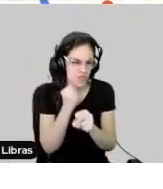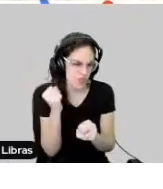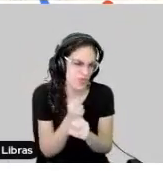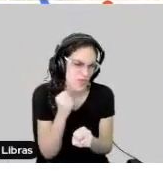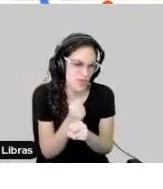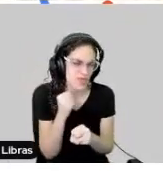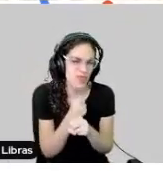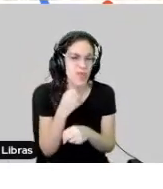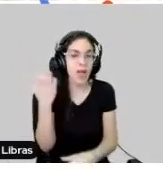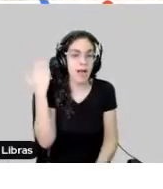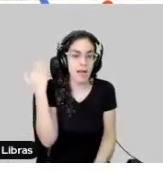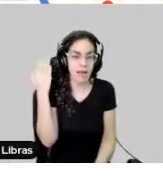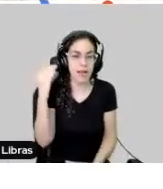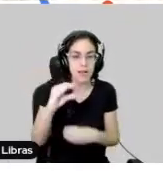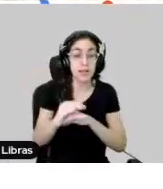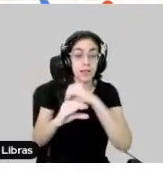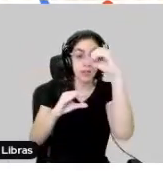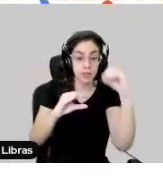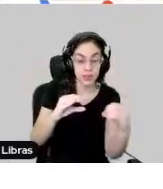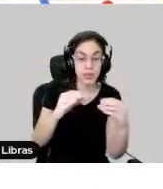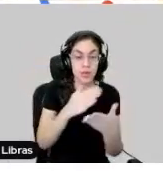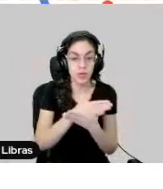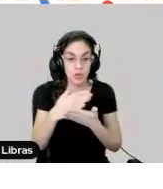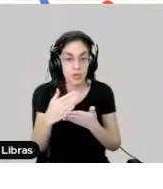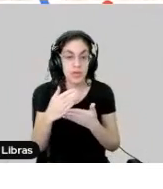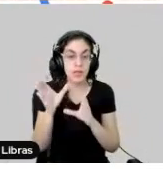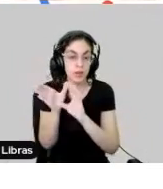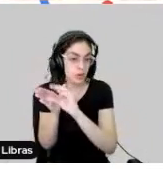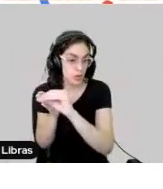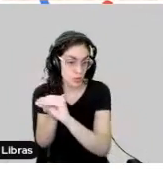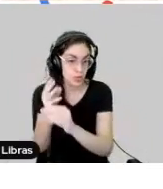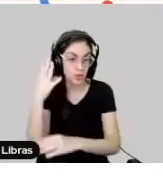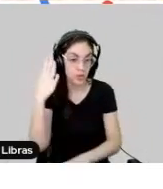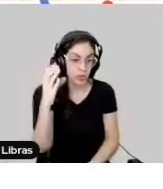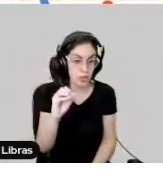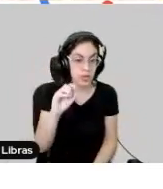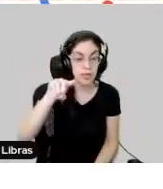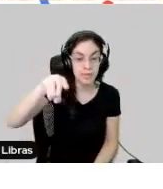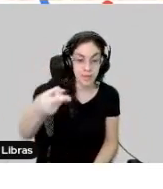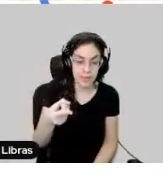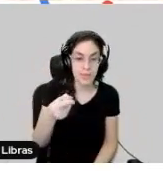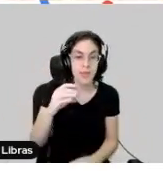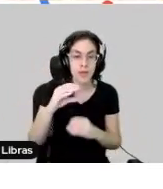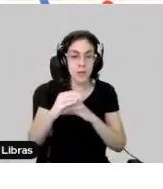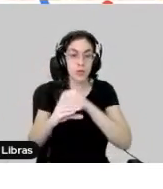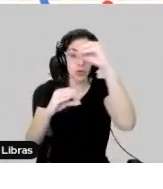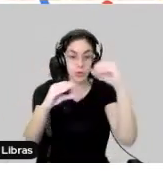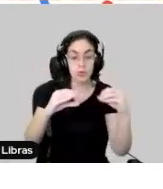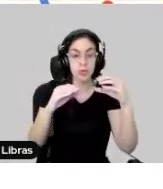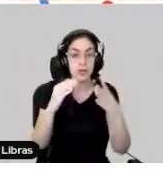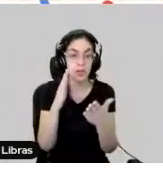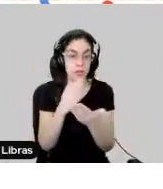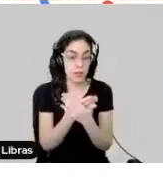Antes de a gente ter os Chromebooks, iniciar o projeto com o Google, de fazer os 40 mil Chromebooks, por enquanto, nas salas do futuro, que são